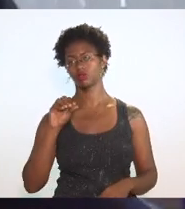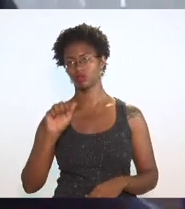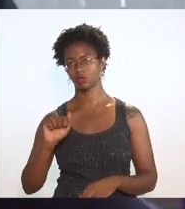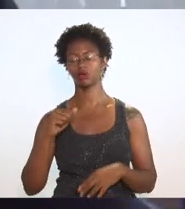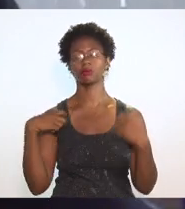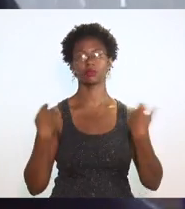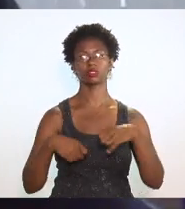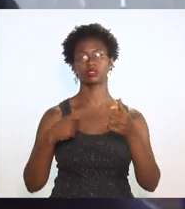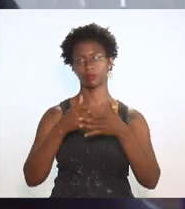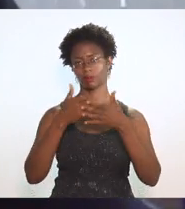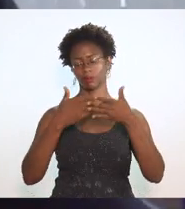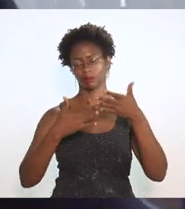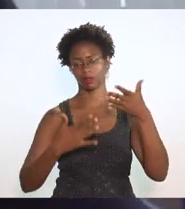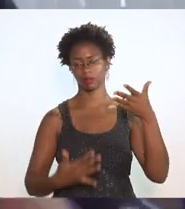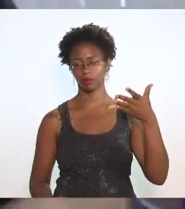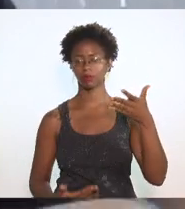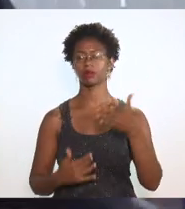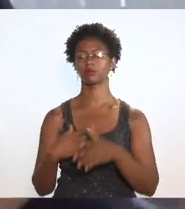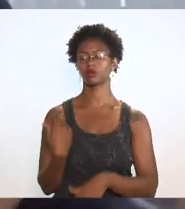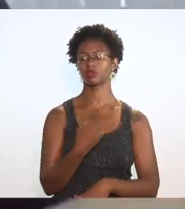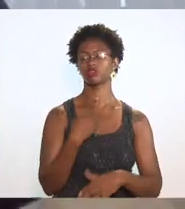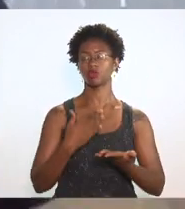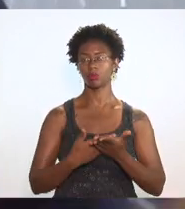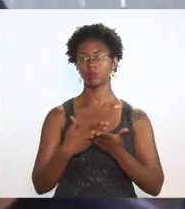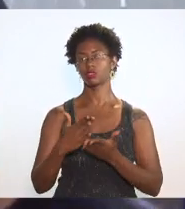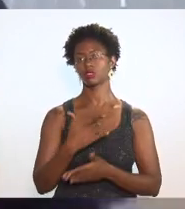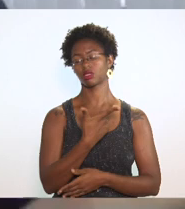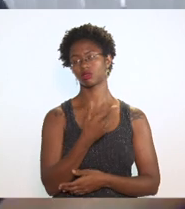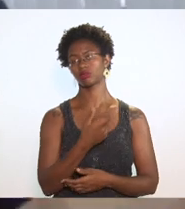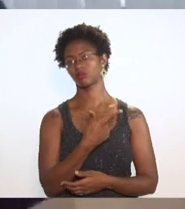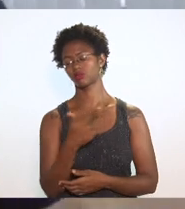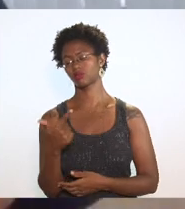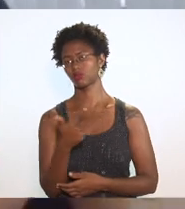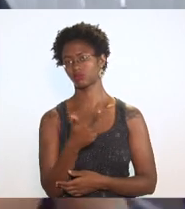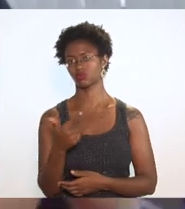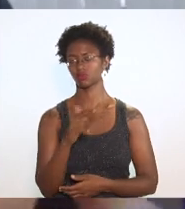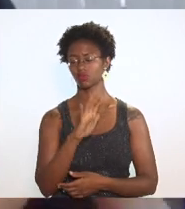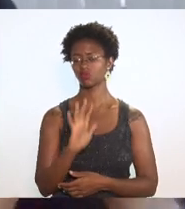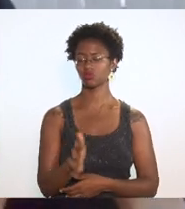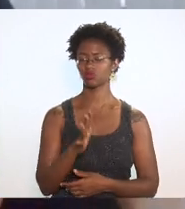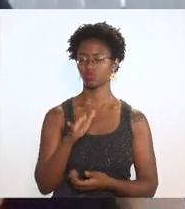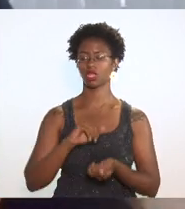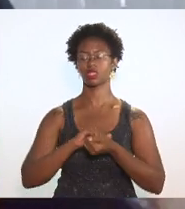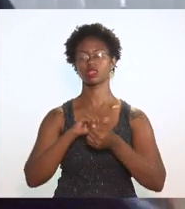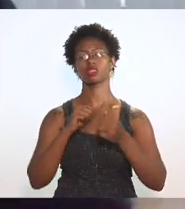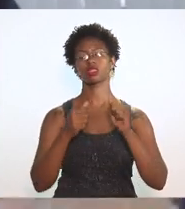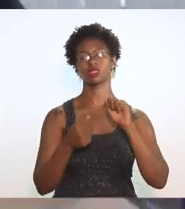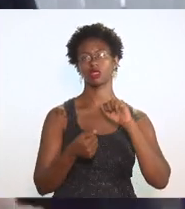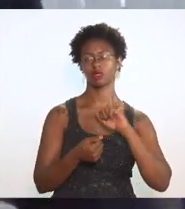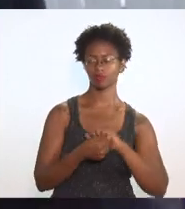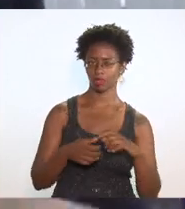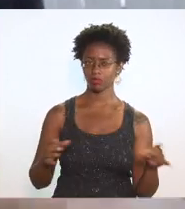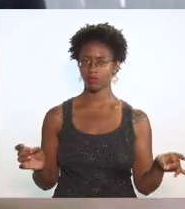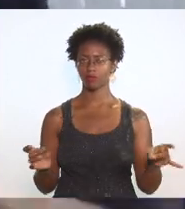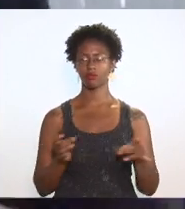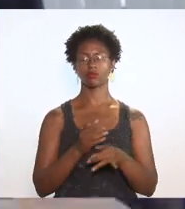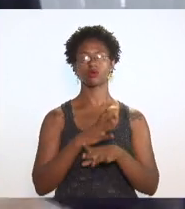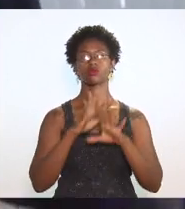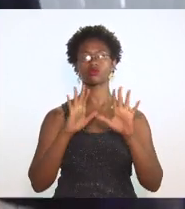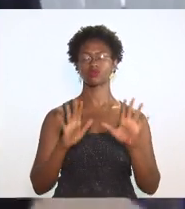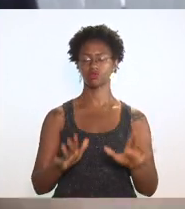detalhada para que a gente entre em 2022 aí já adequados na